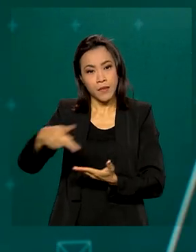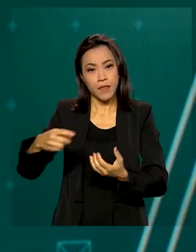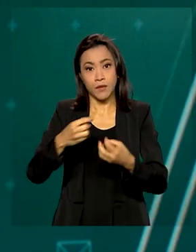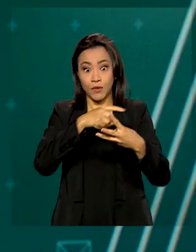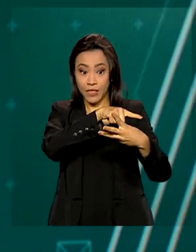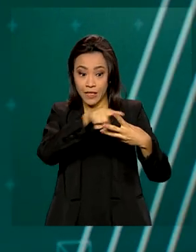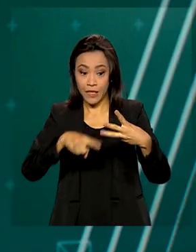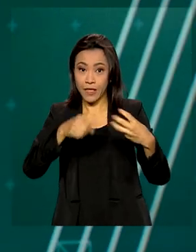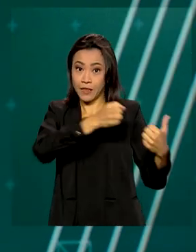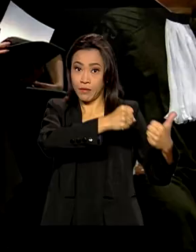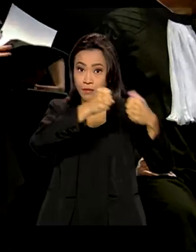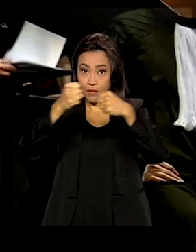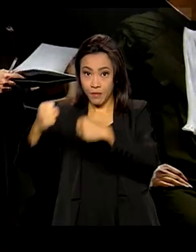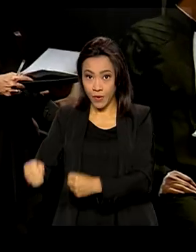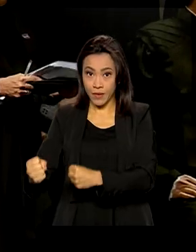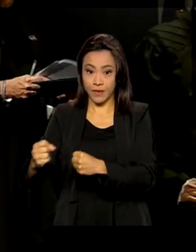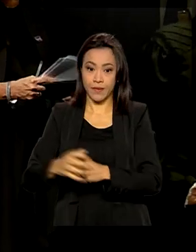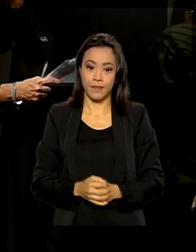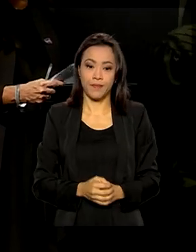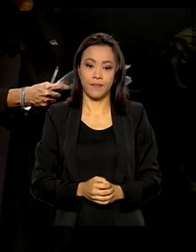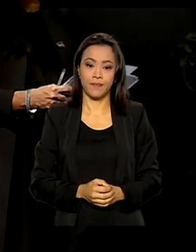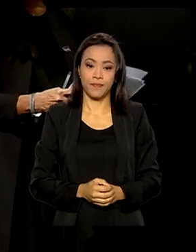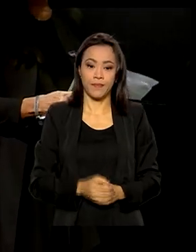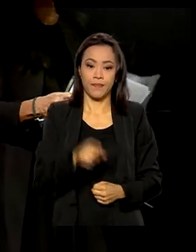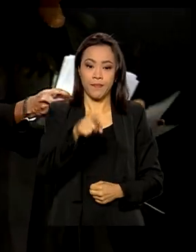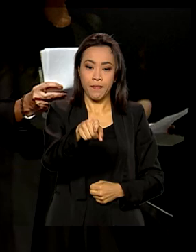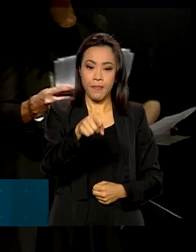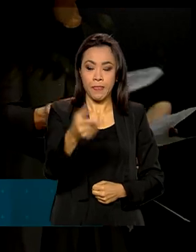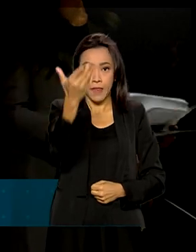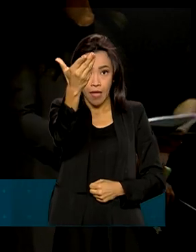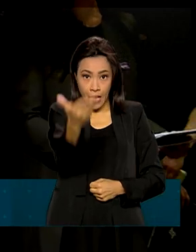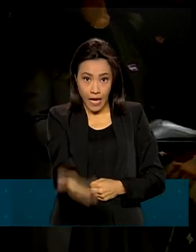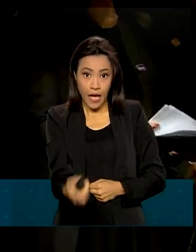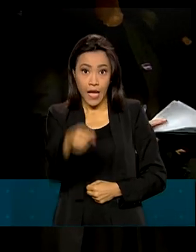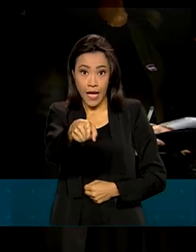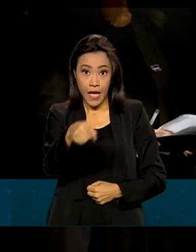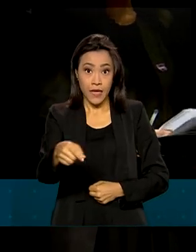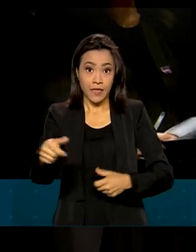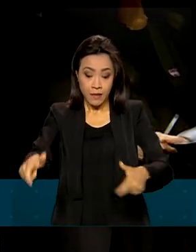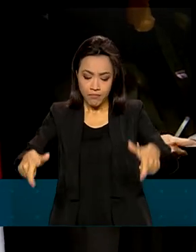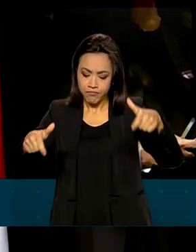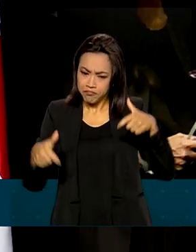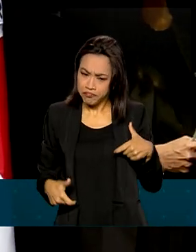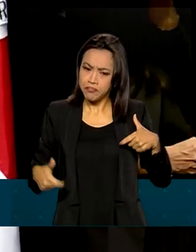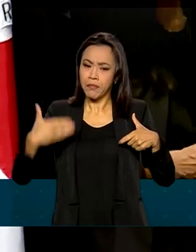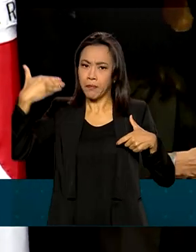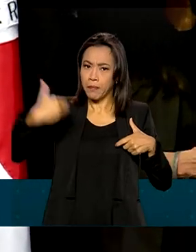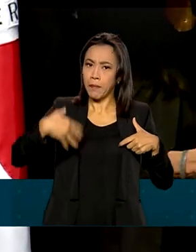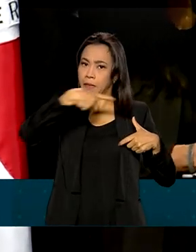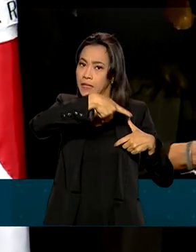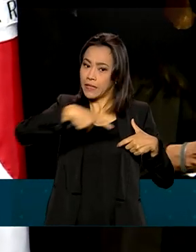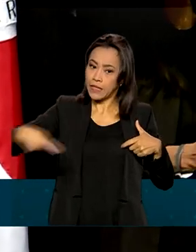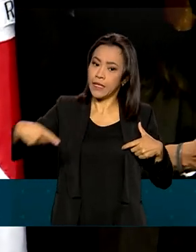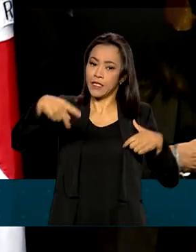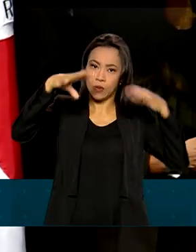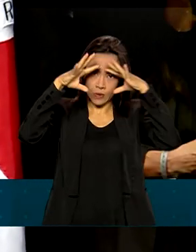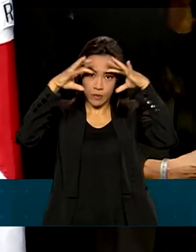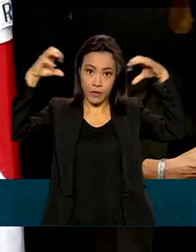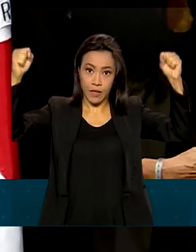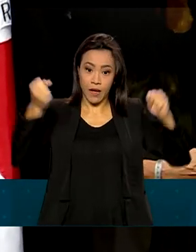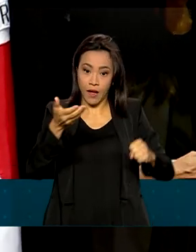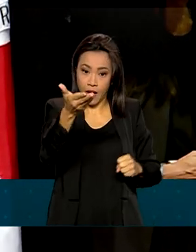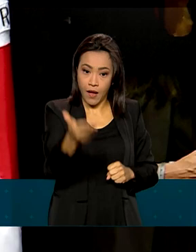poderes da República. A posse da desembargadora Mônica Cifuentes, à frente do Tribunal Regional Federal